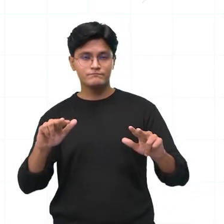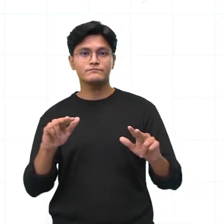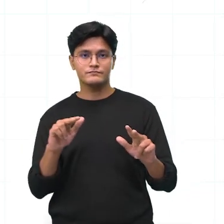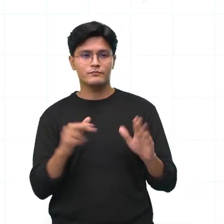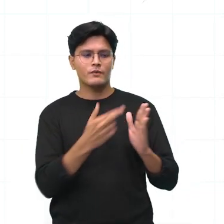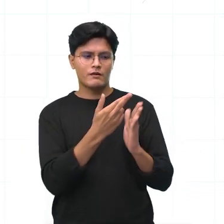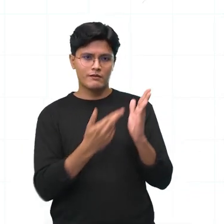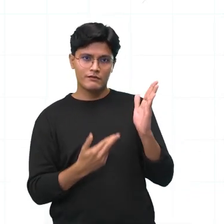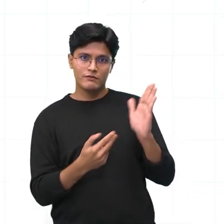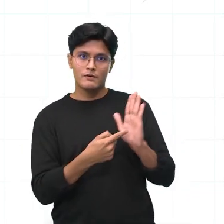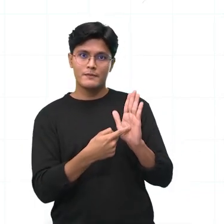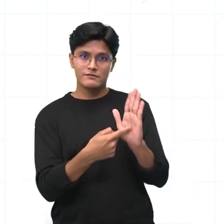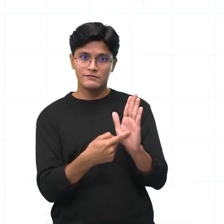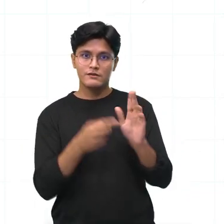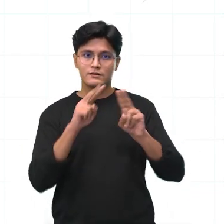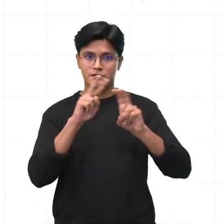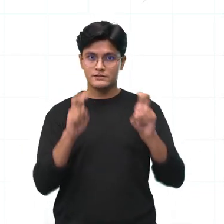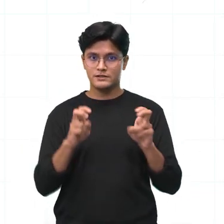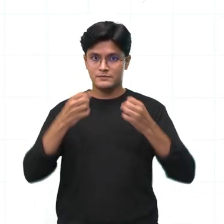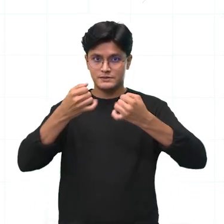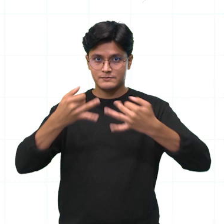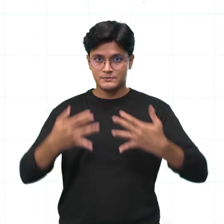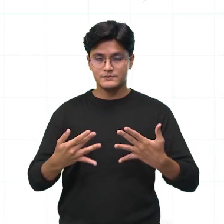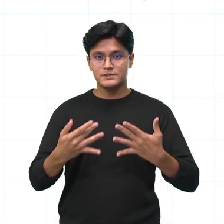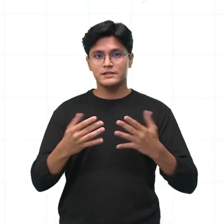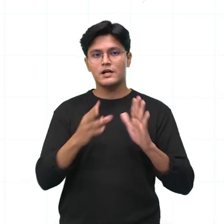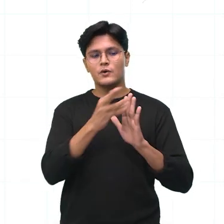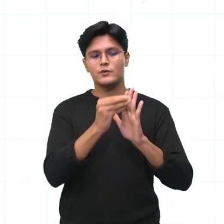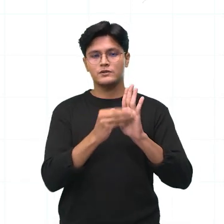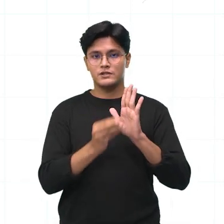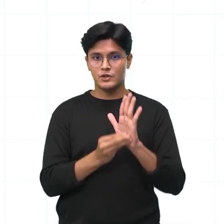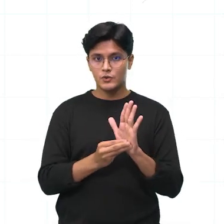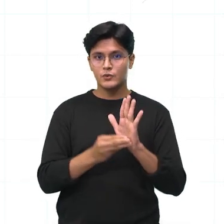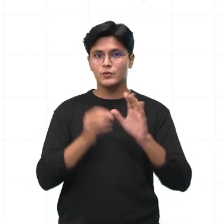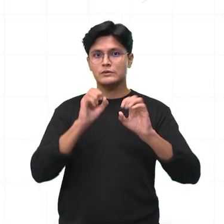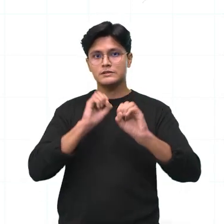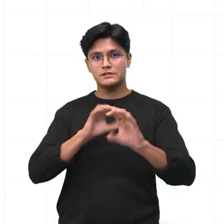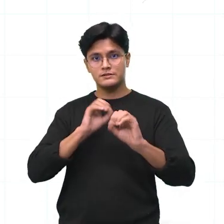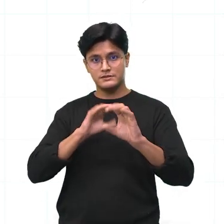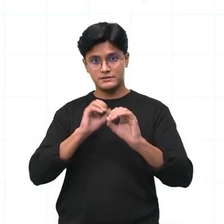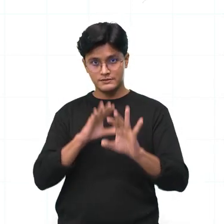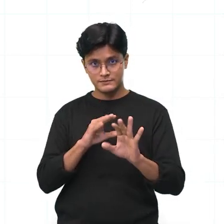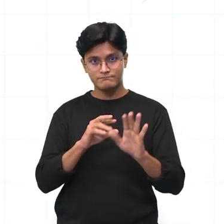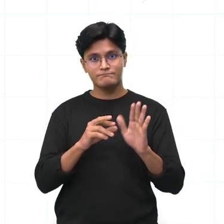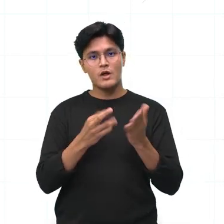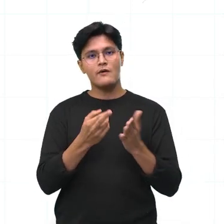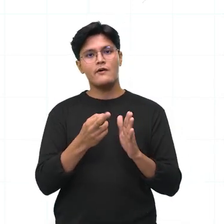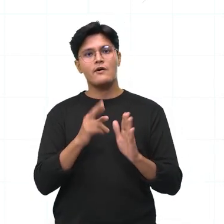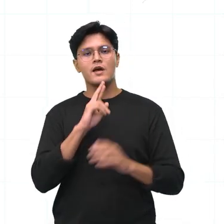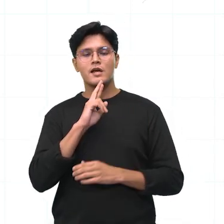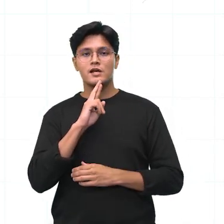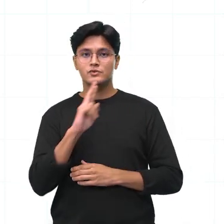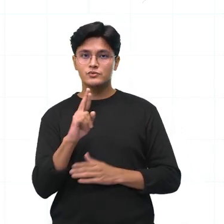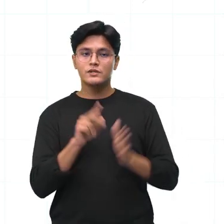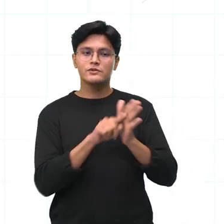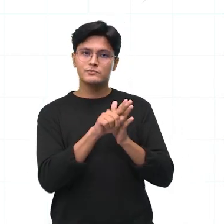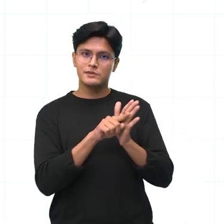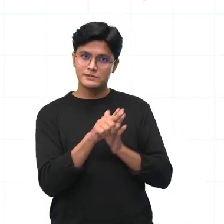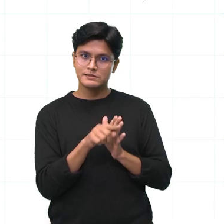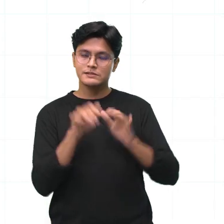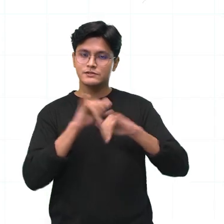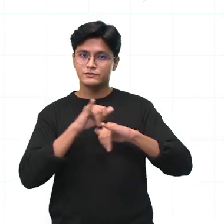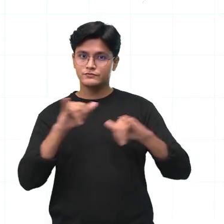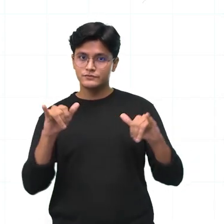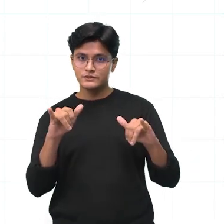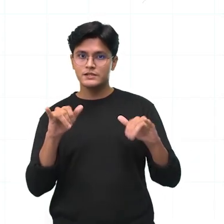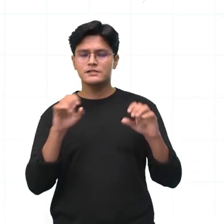apresentar relatórios, ensinar algum conteúdo, divulgar resultados de pesquisa. Então, o seminário, né? Não é só